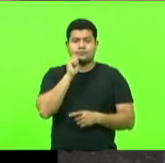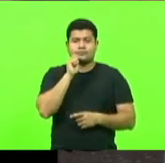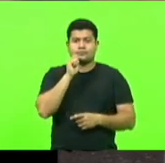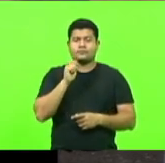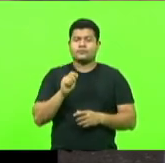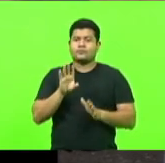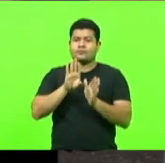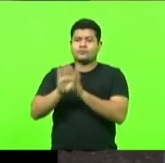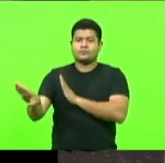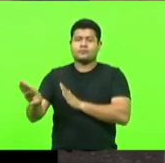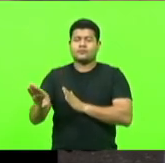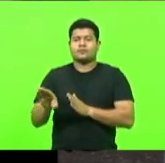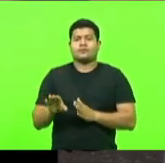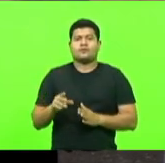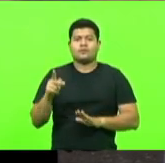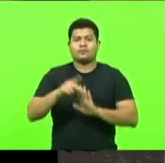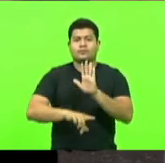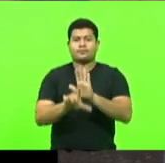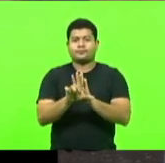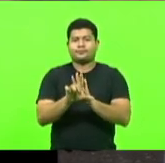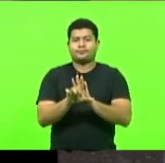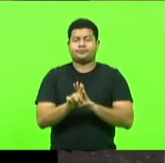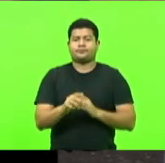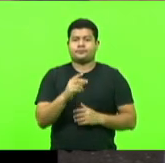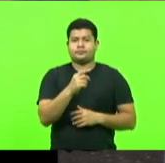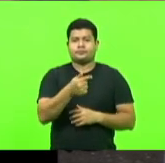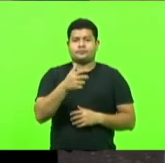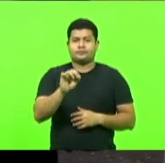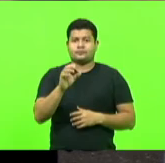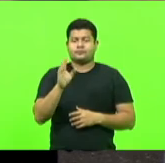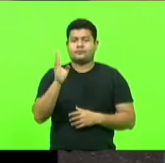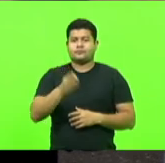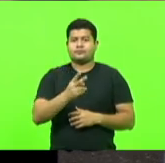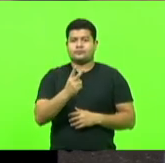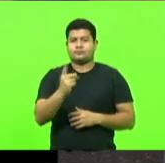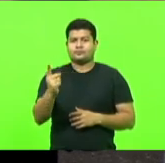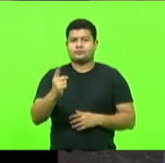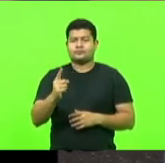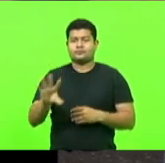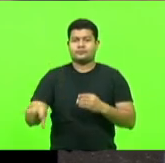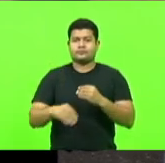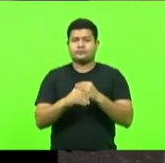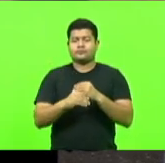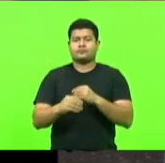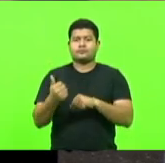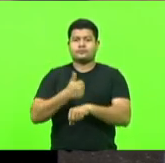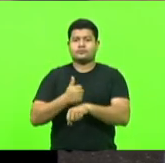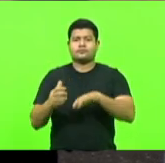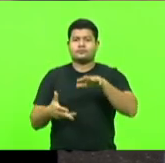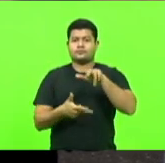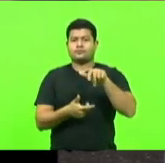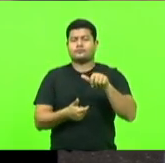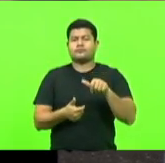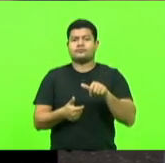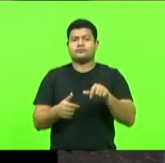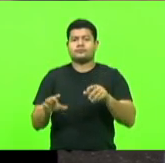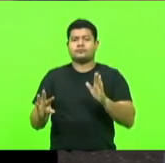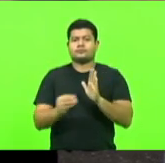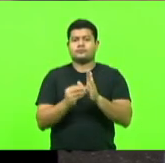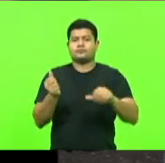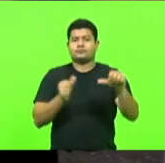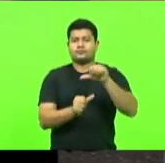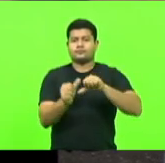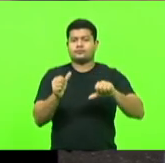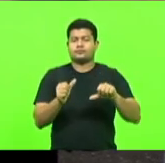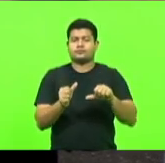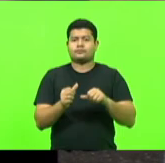rejeitado em turno único o projeto de lei 70-2021, com emenda substitutiva global e subemenda modificativa,